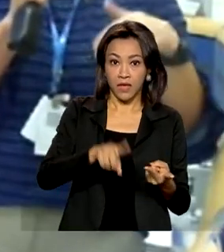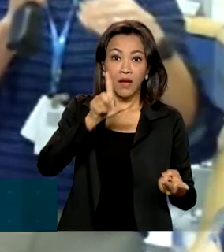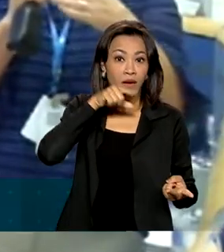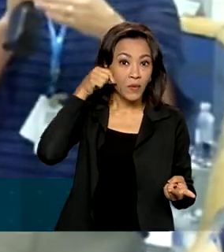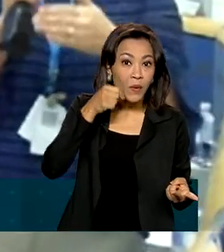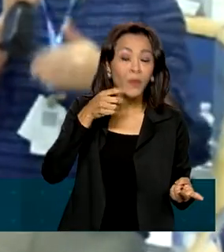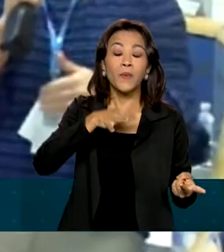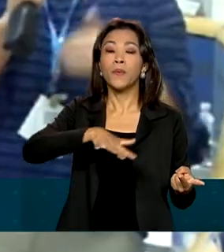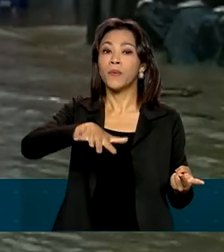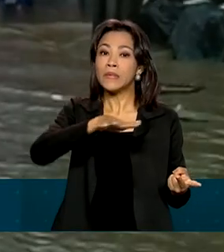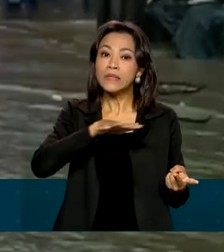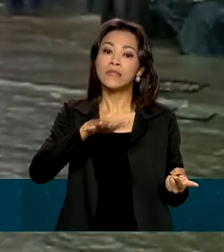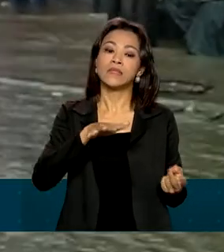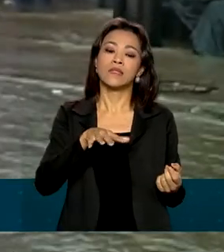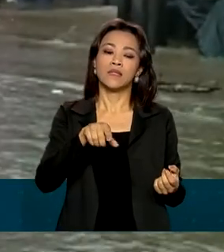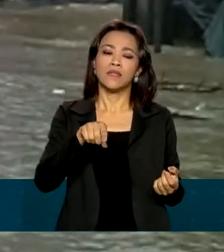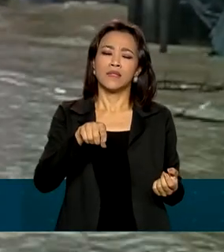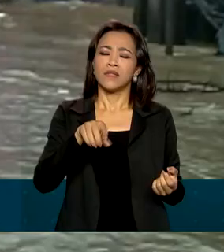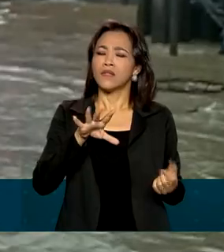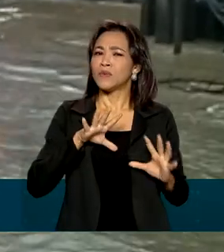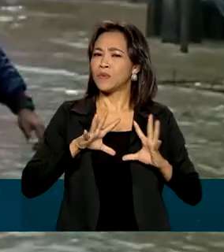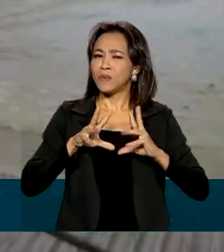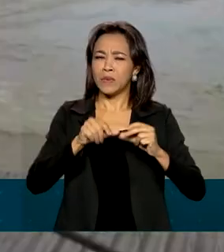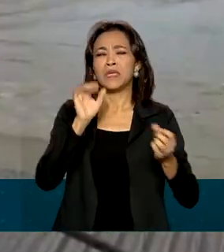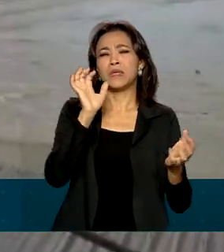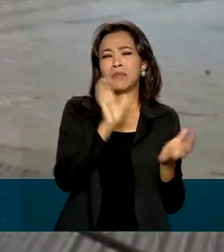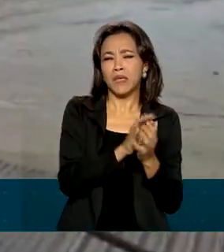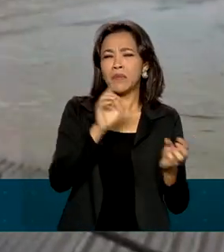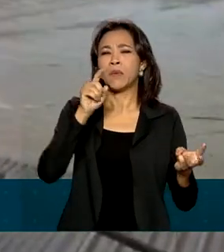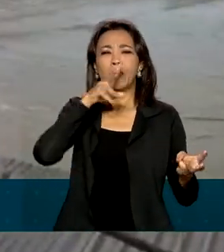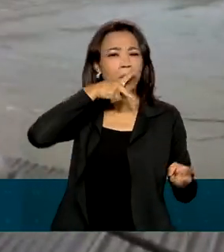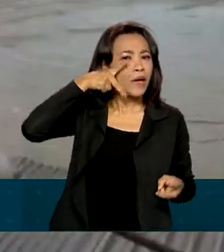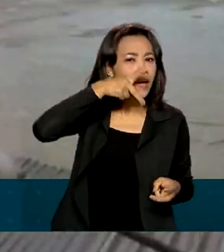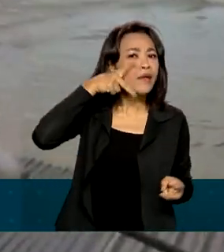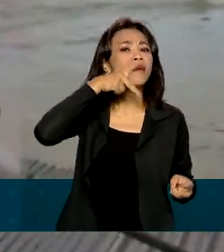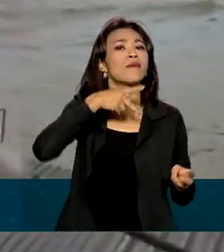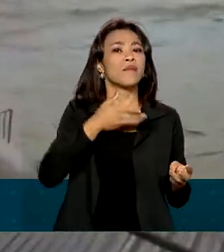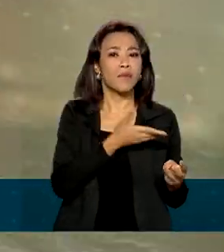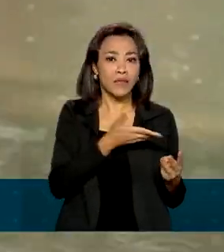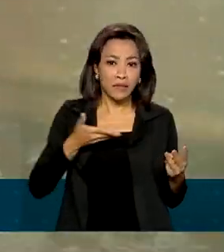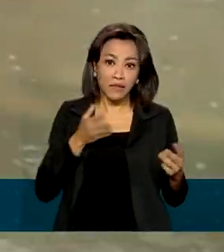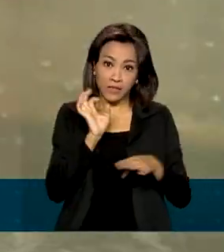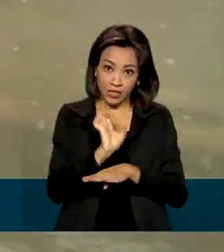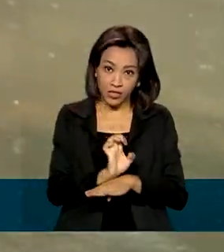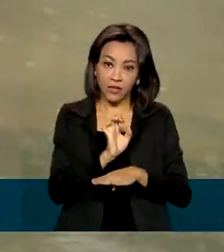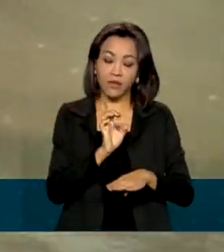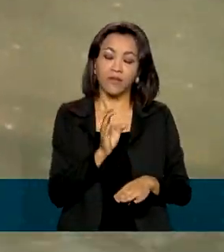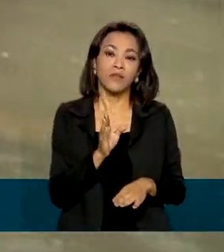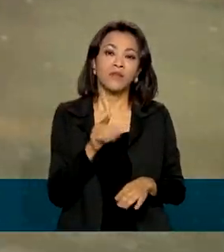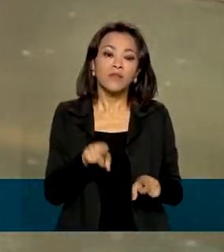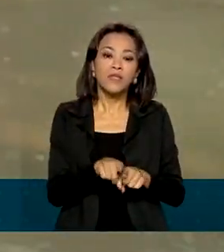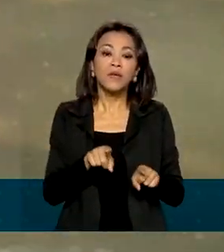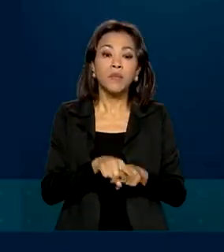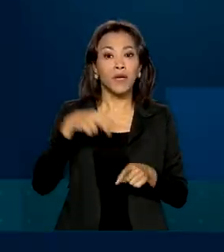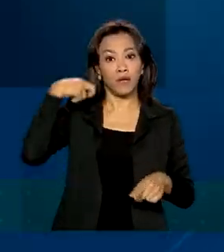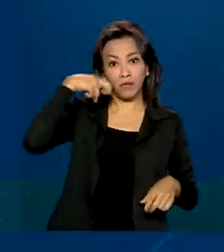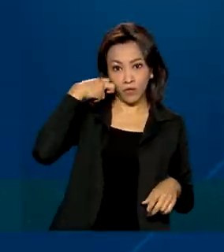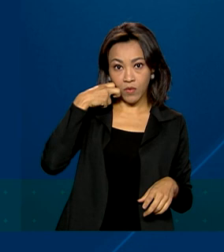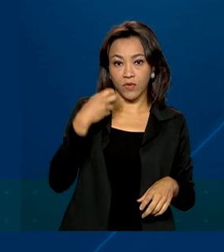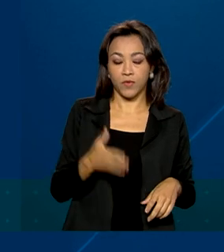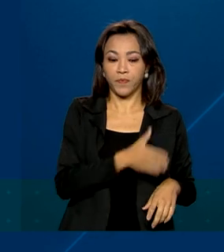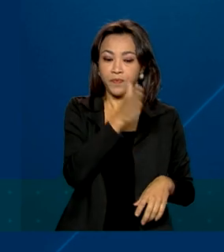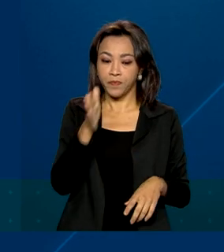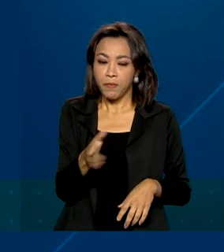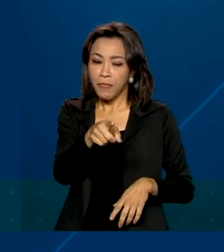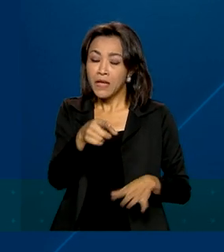seja, todo o leste, na verdade, de Alagoas, Pernambuco, Paraíba e, inclusive, áreas também do Rio Grande do Norte. Para se